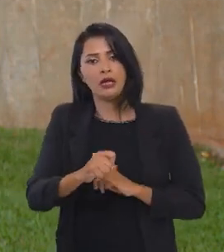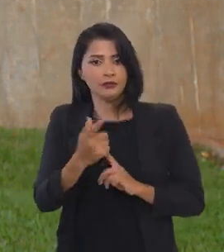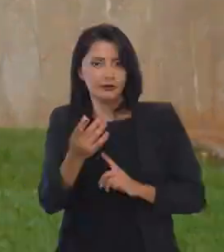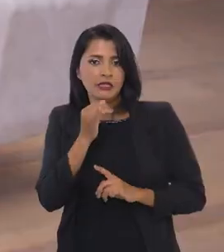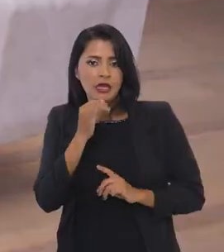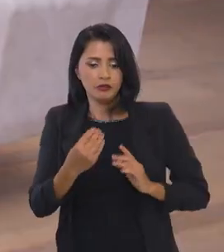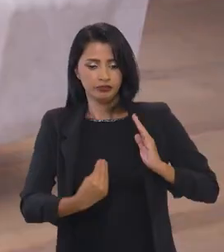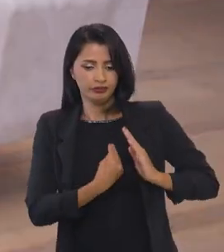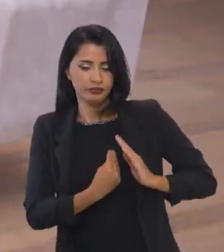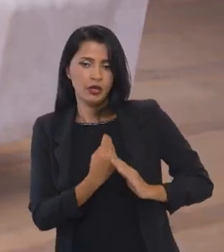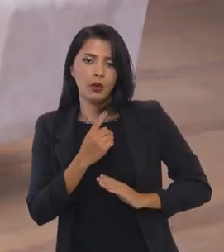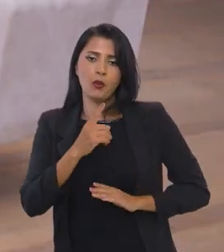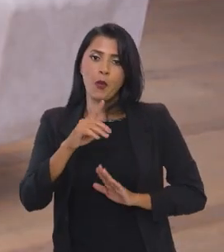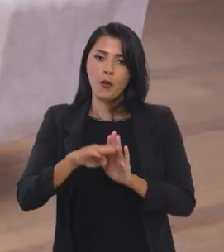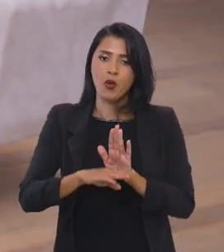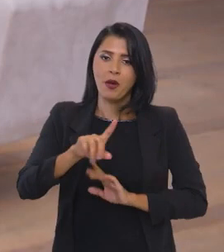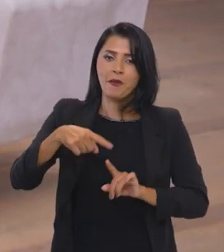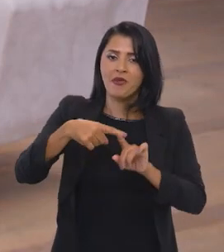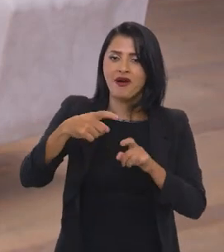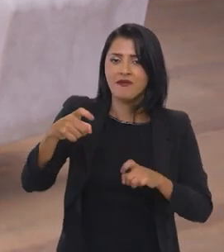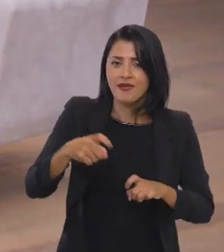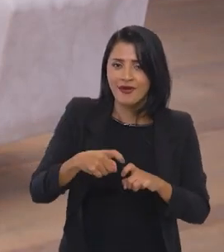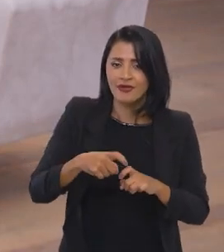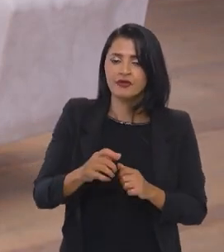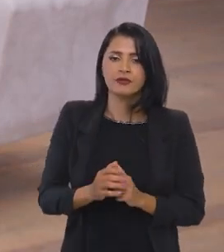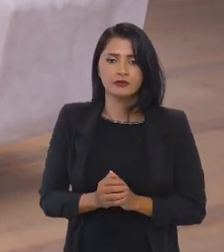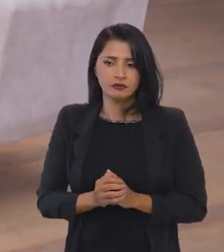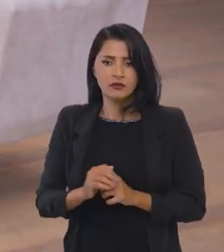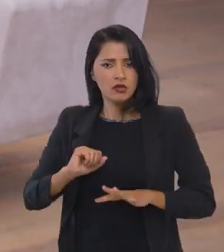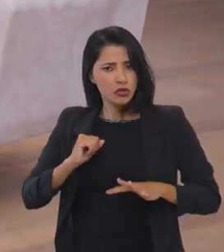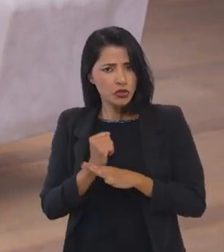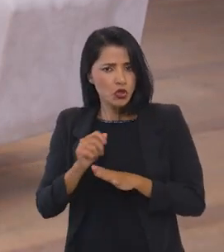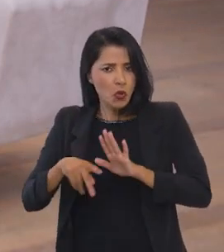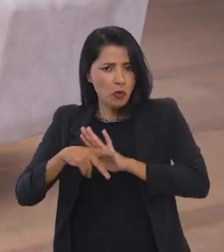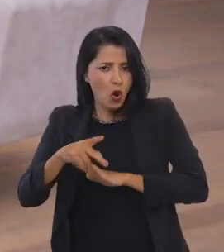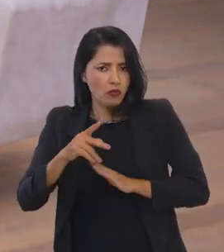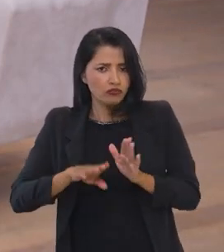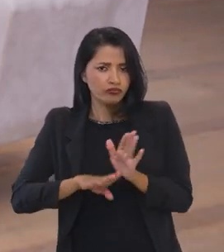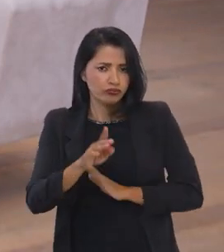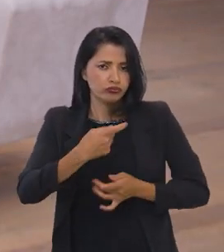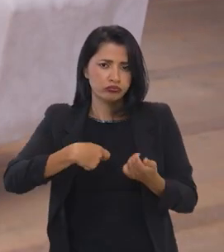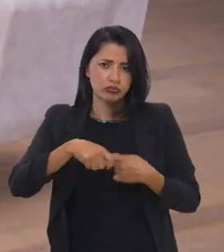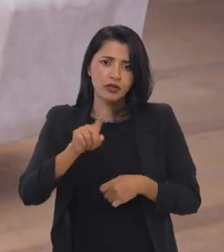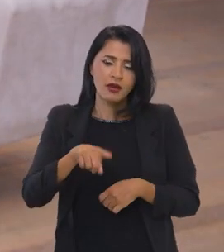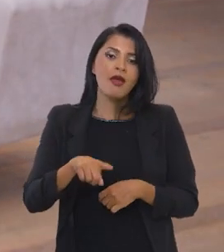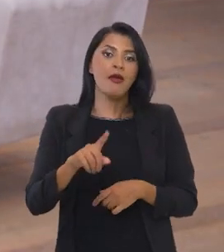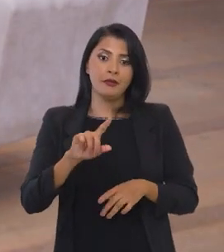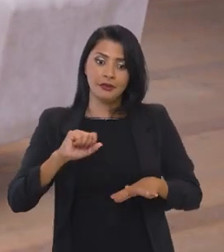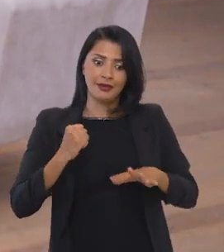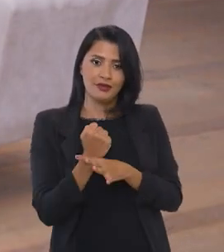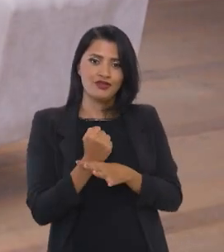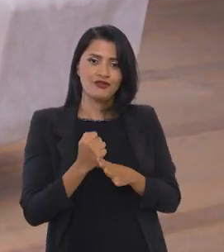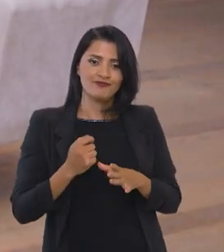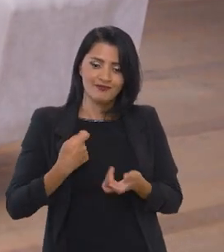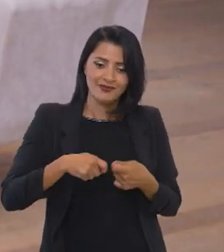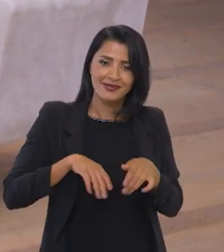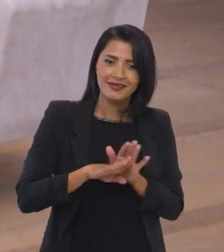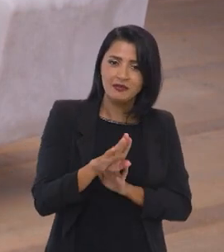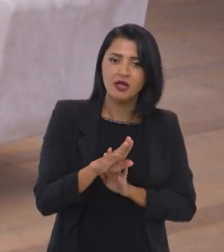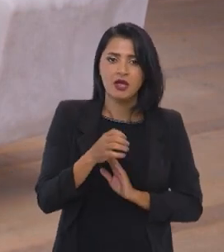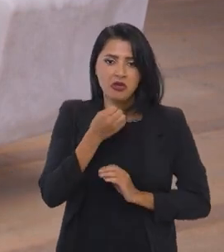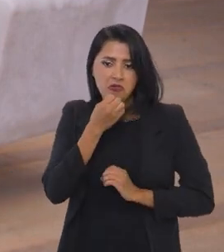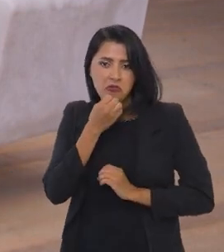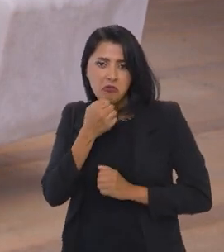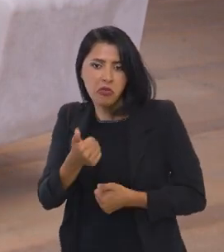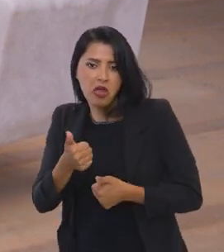Minha Casa Minha Vida, como Programa Mais Médicos, por exemplo. Para garantir o próprio crescimento econômico também, né, Annalise? Para garantir o crescimento econômico. E